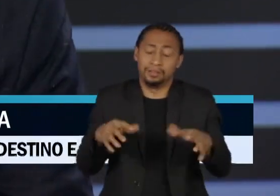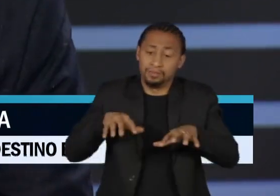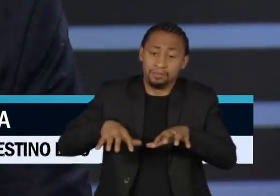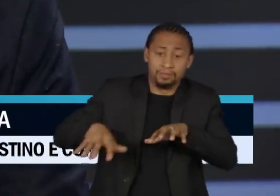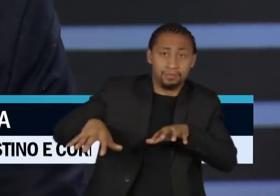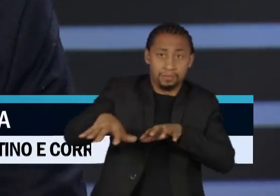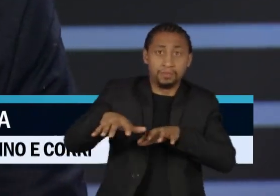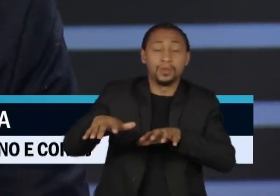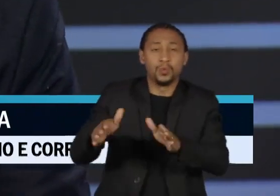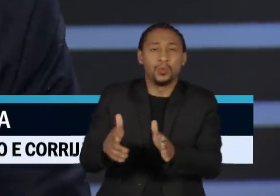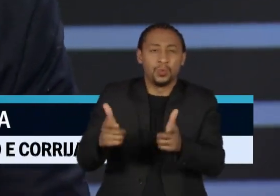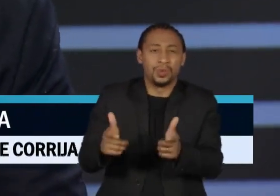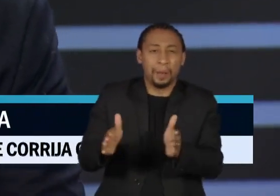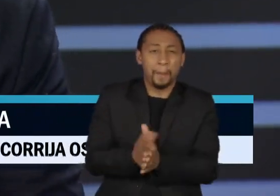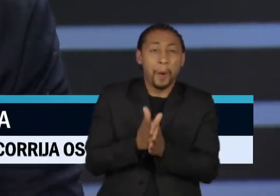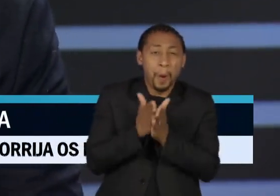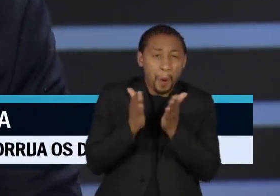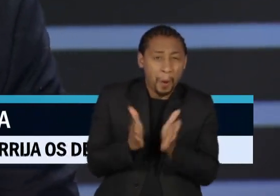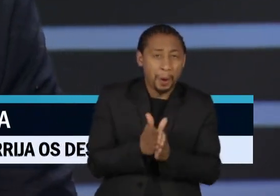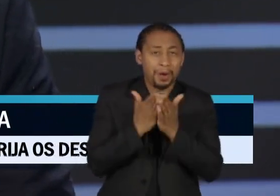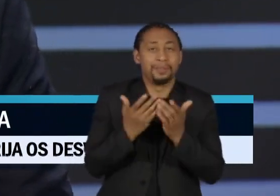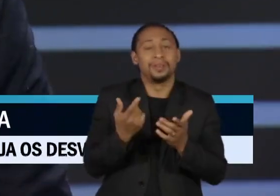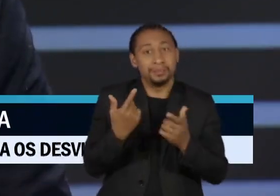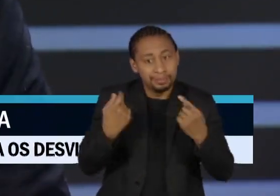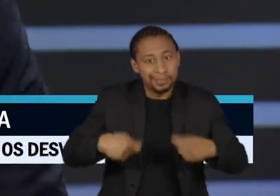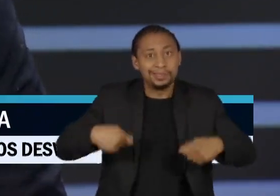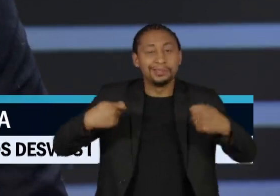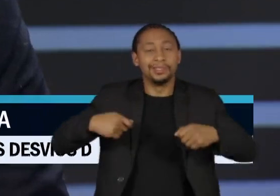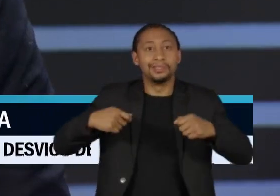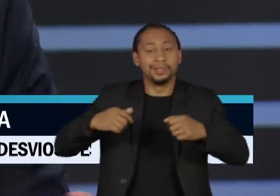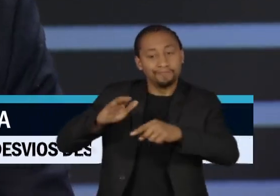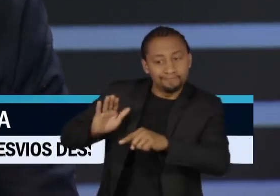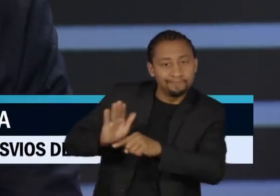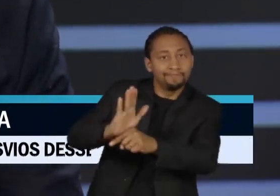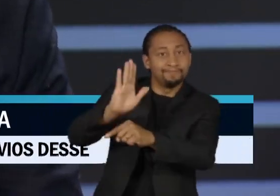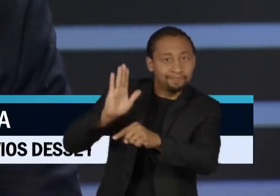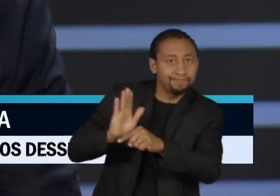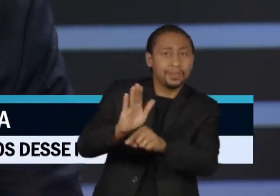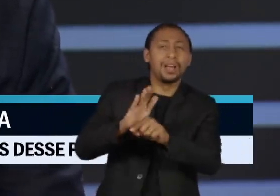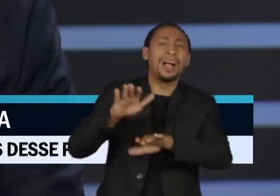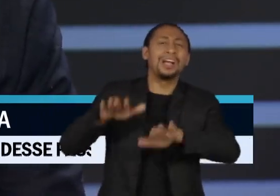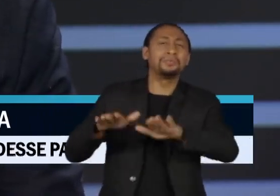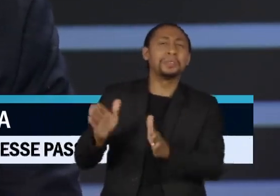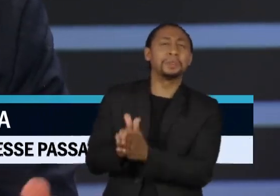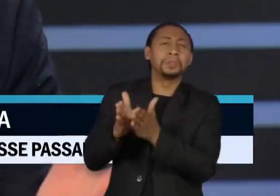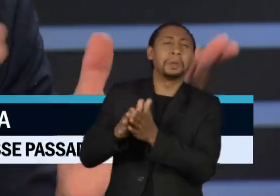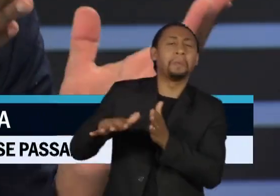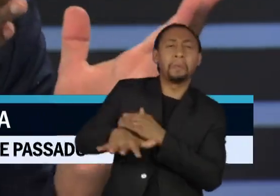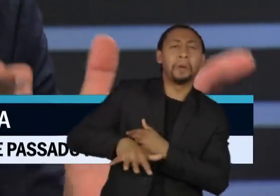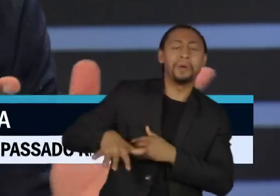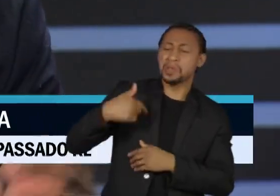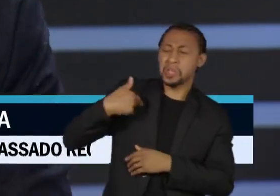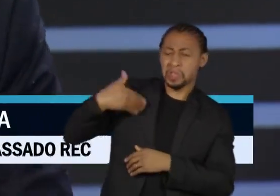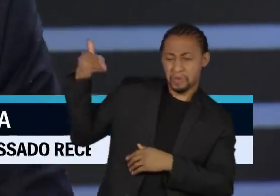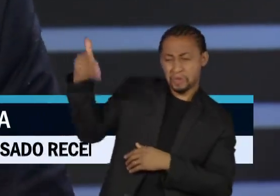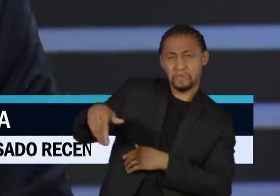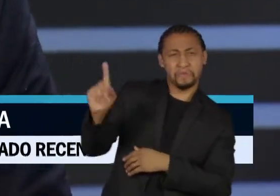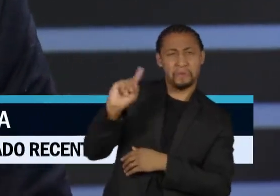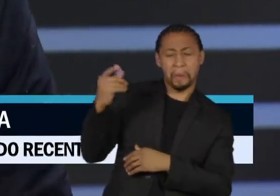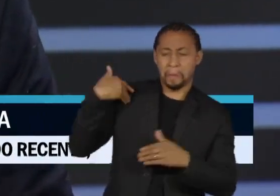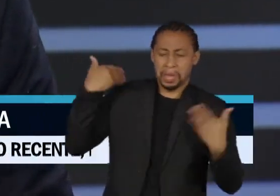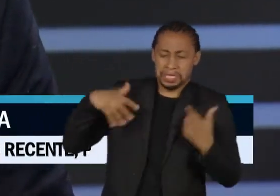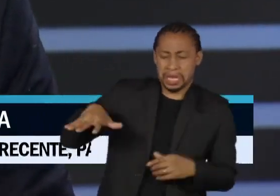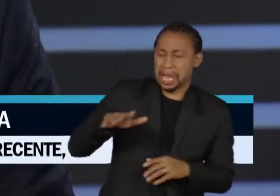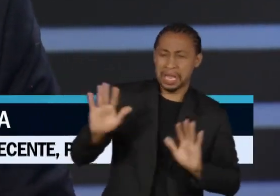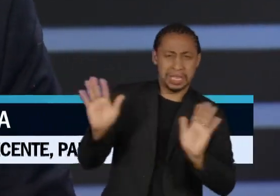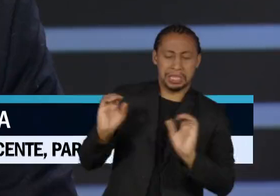tem muita gente que acredita que essas regiões precisam de menos atenção. Eu não moro lá, eu não vou lá, eu não passo por lá. Mas aí a gente acaba sofrendo, igual a gente